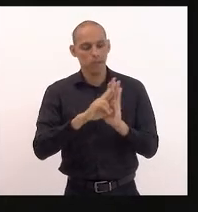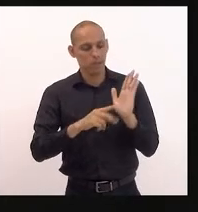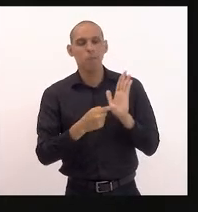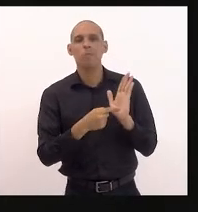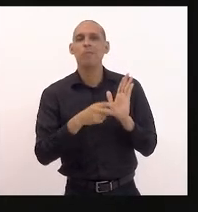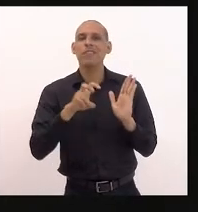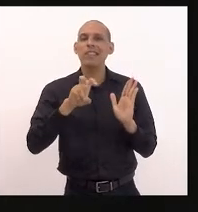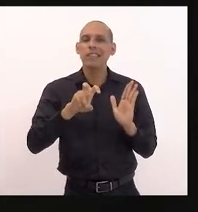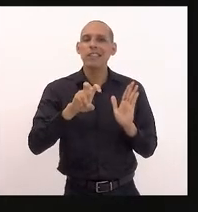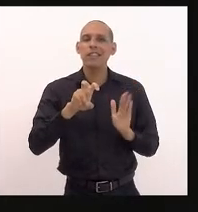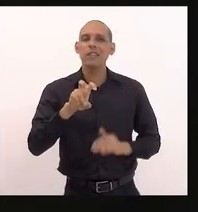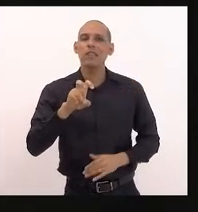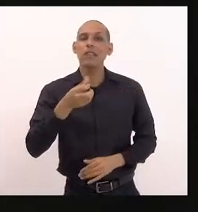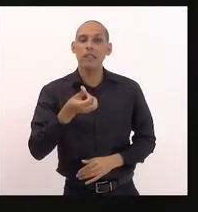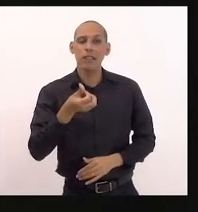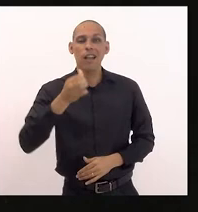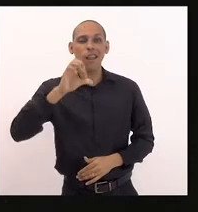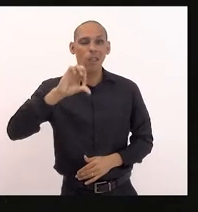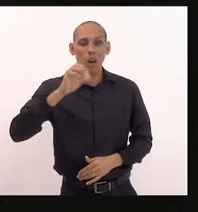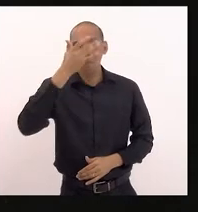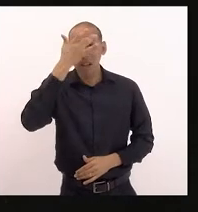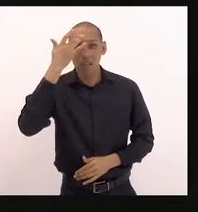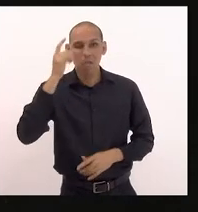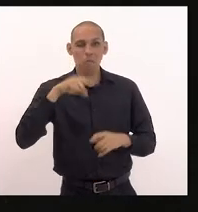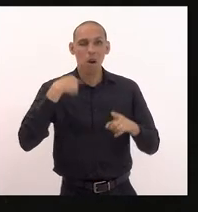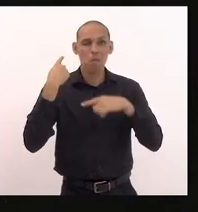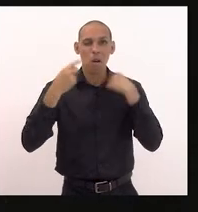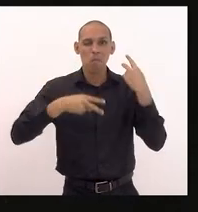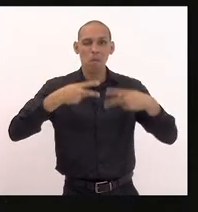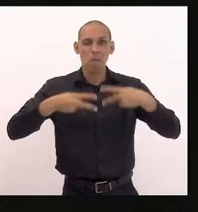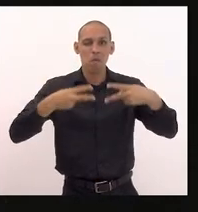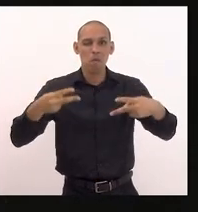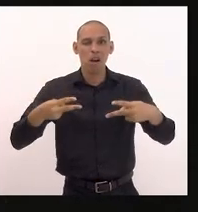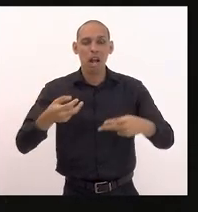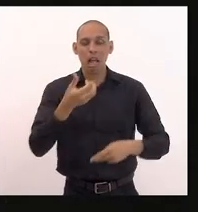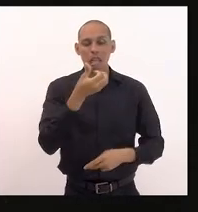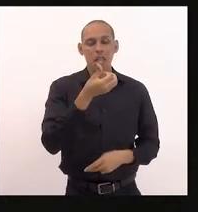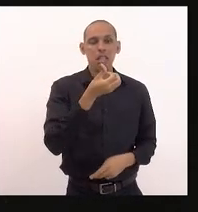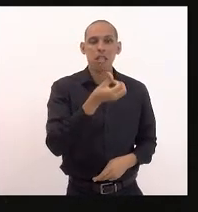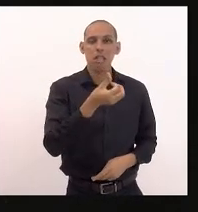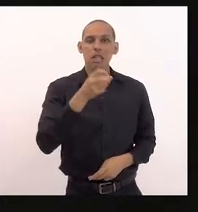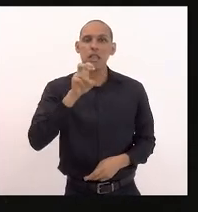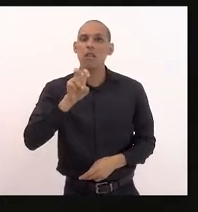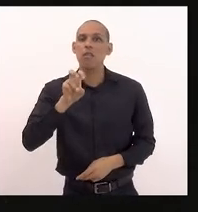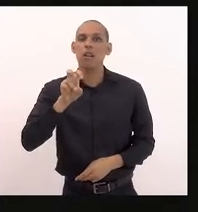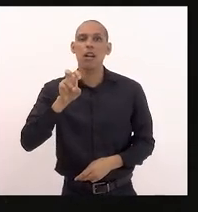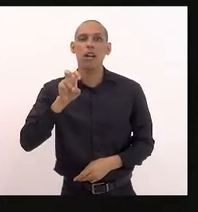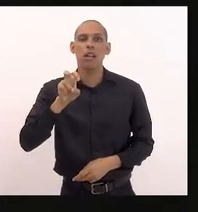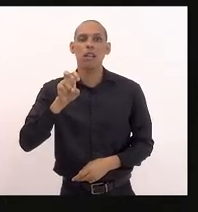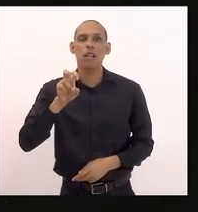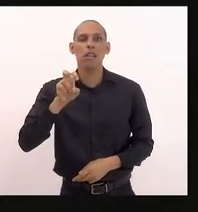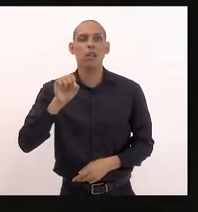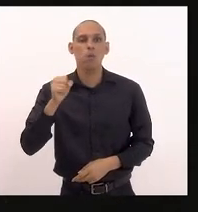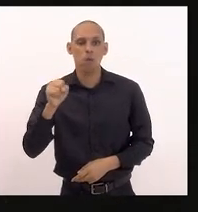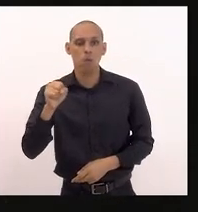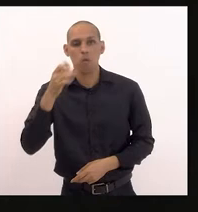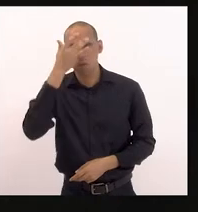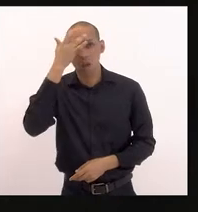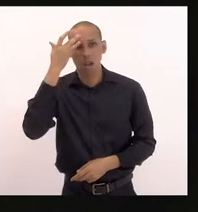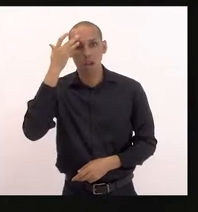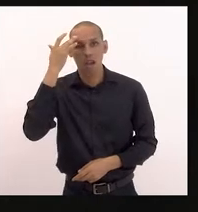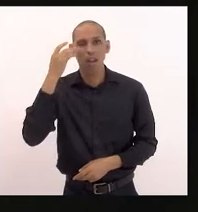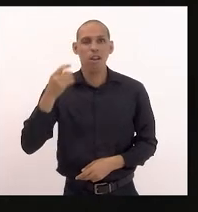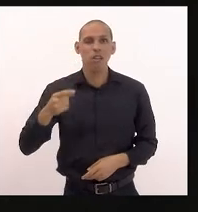de 569 pessoas mortas e 658 pessoas feridas a